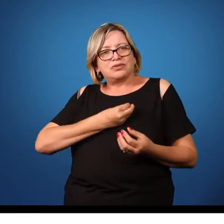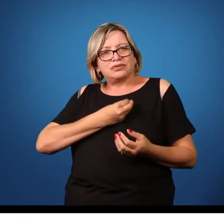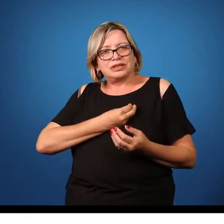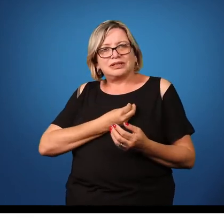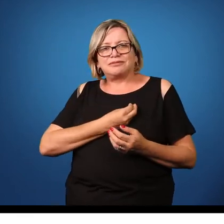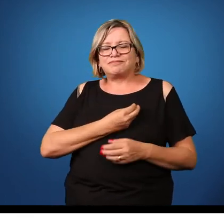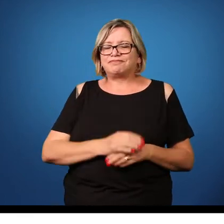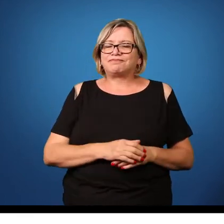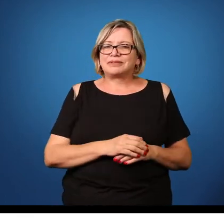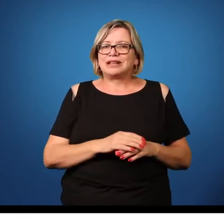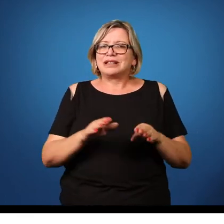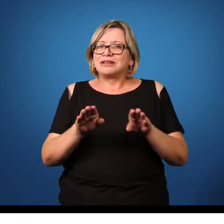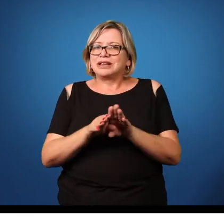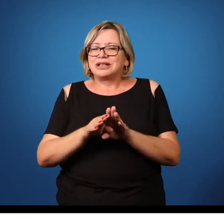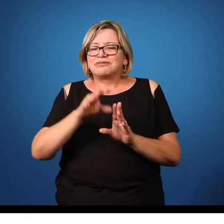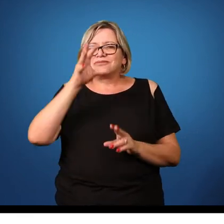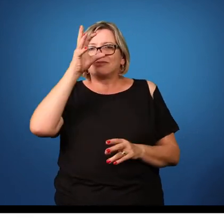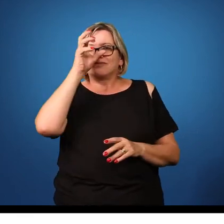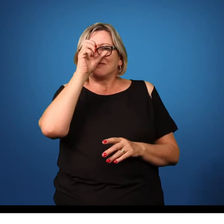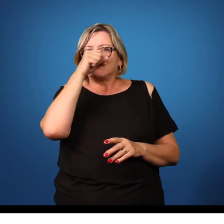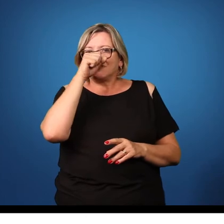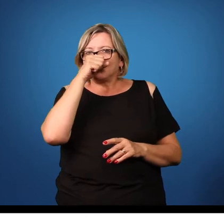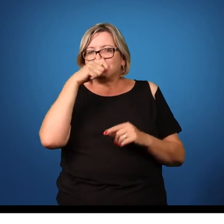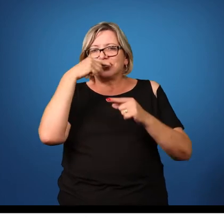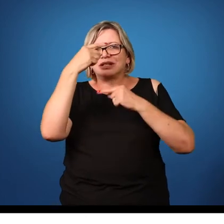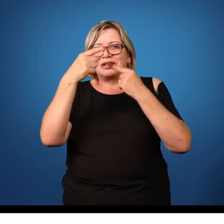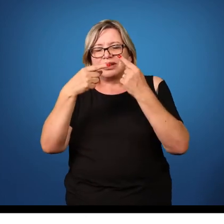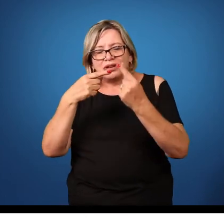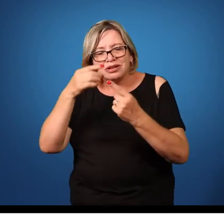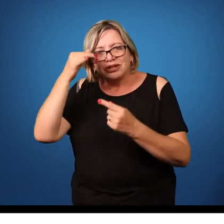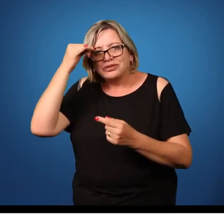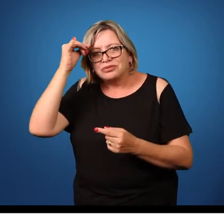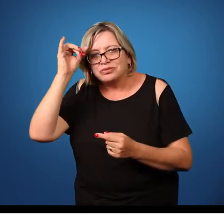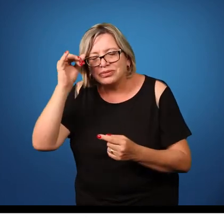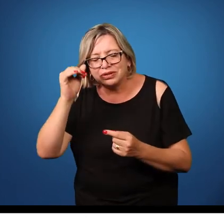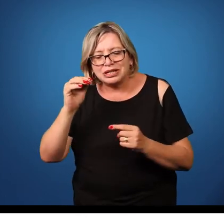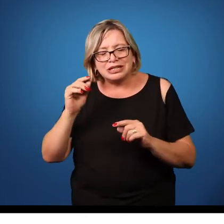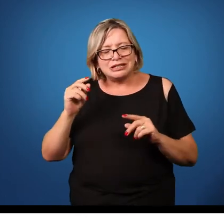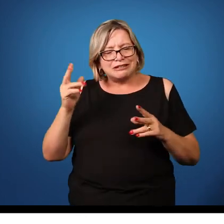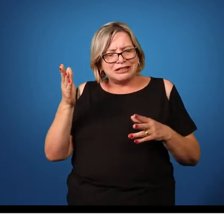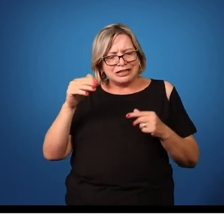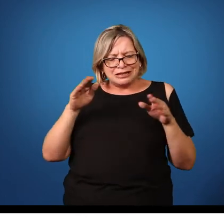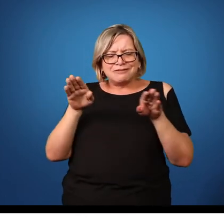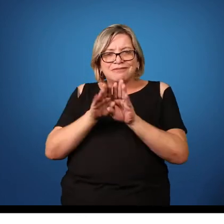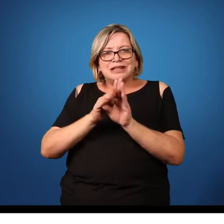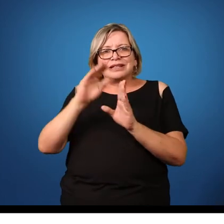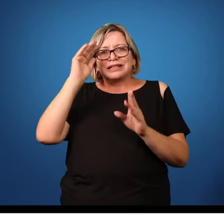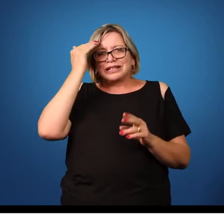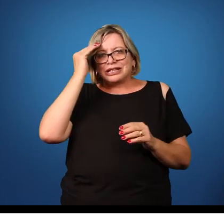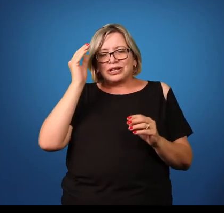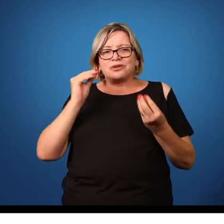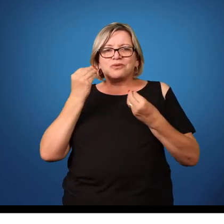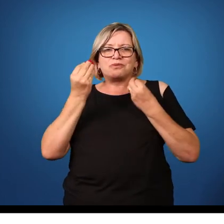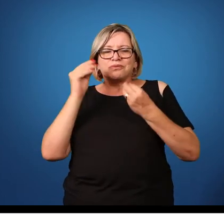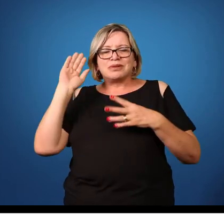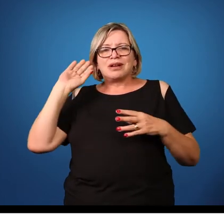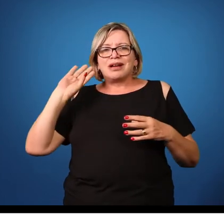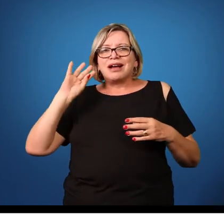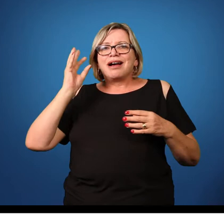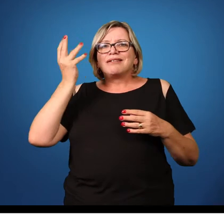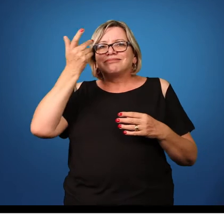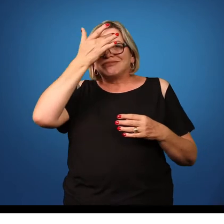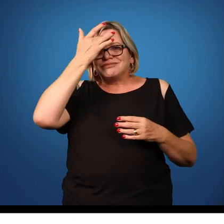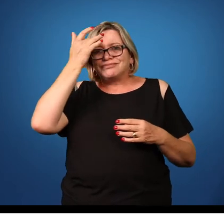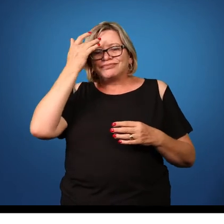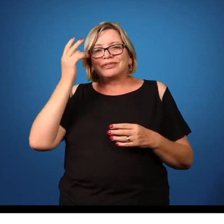nos suínos e nos bovinos. E dessa forma a gente consegue entender como que acidentalmente o ser humano se contamina. Então olhando aqui a figura a gente